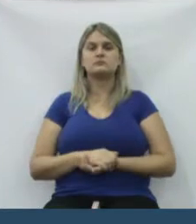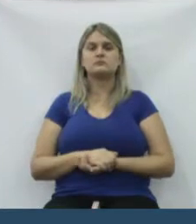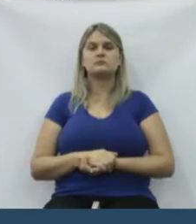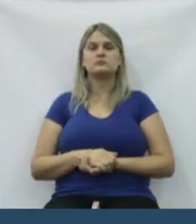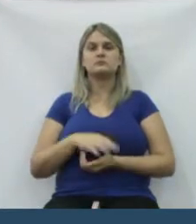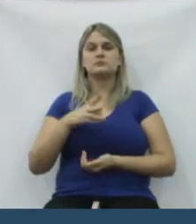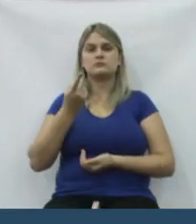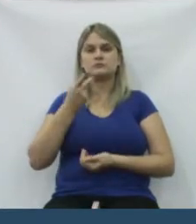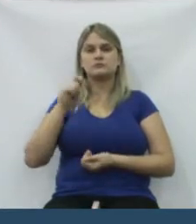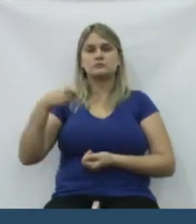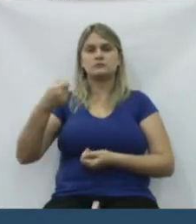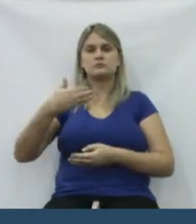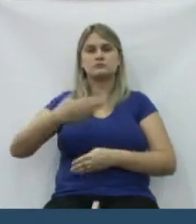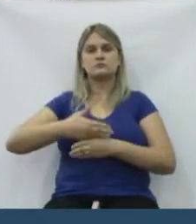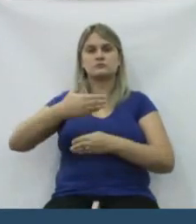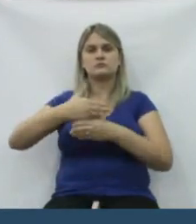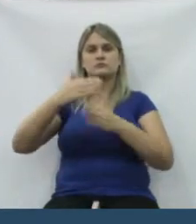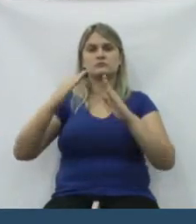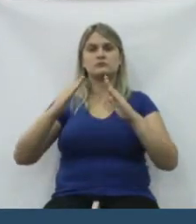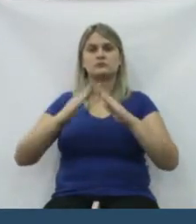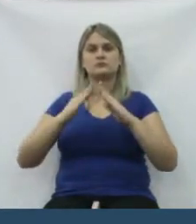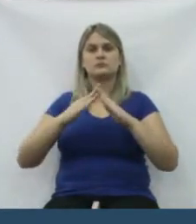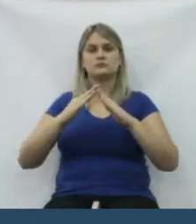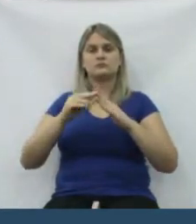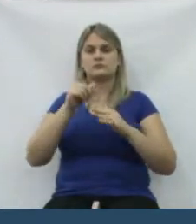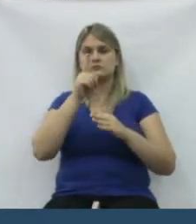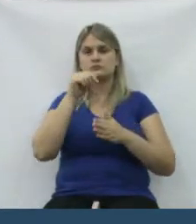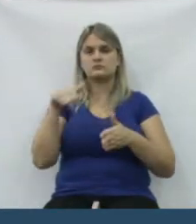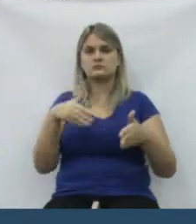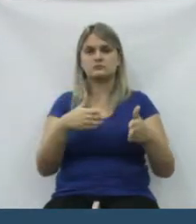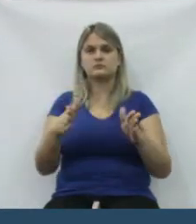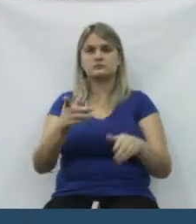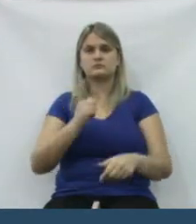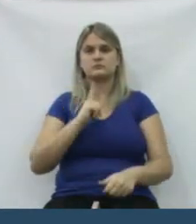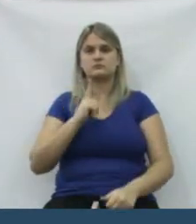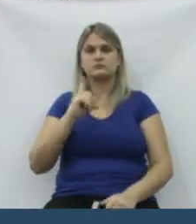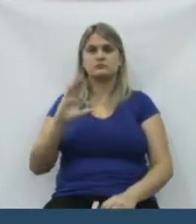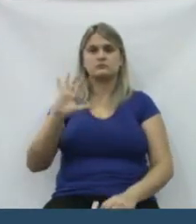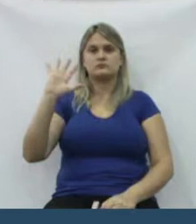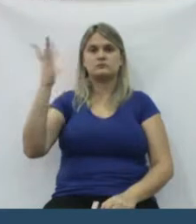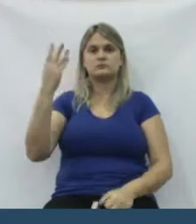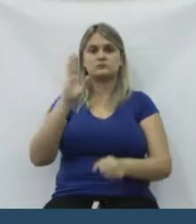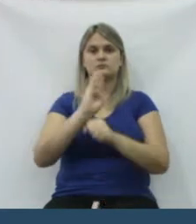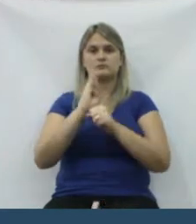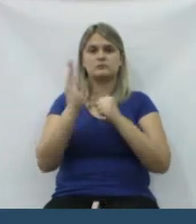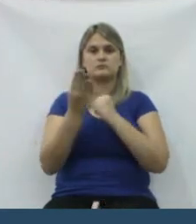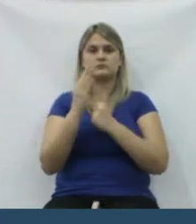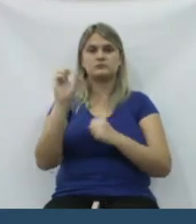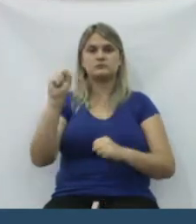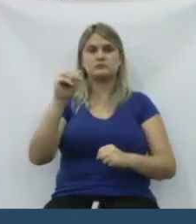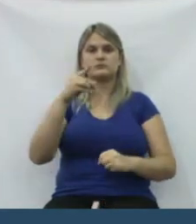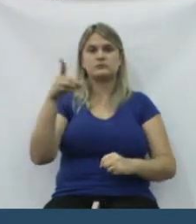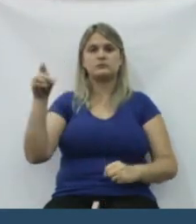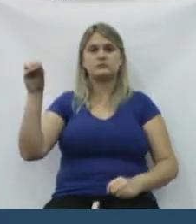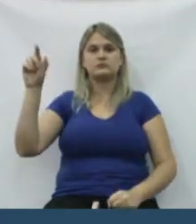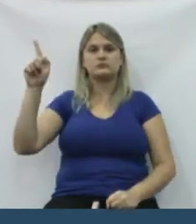é a construção das Casas Ribeirinha que está acontecendo lá no São Gabriel.